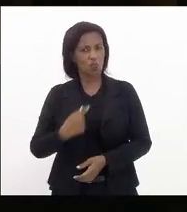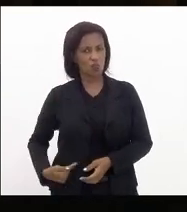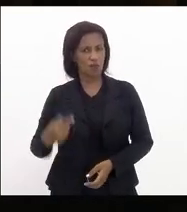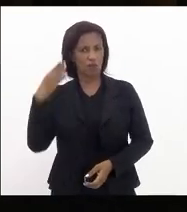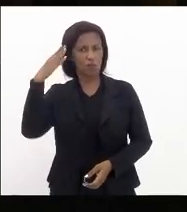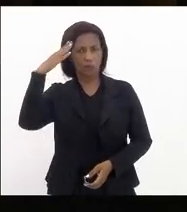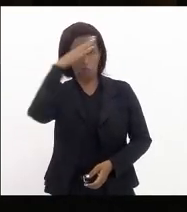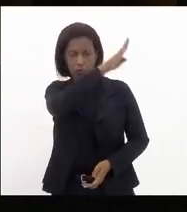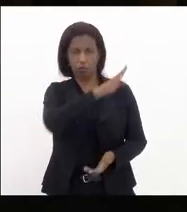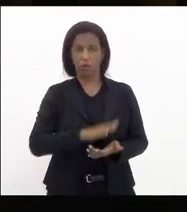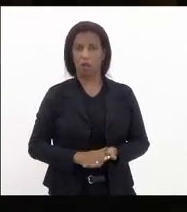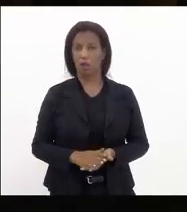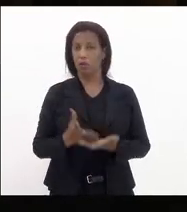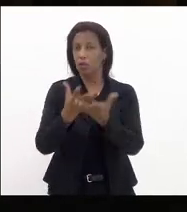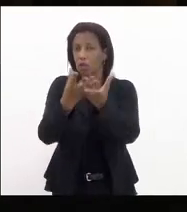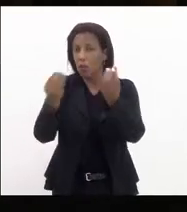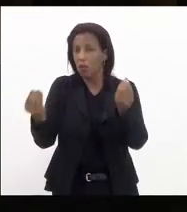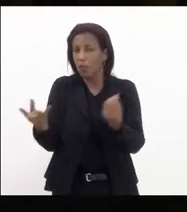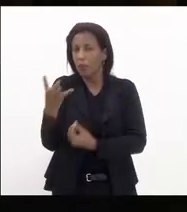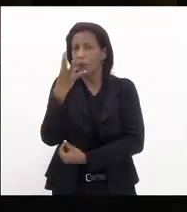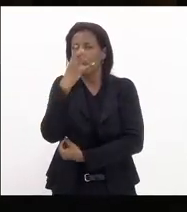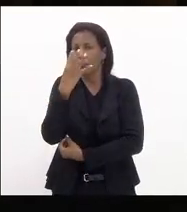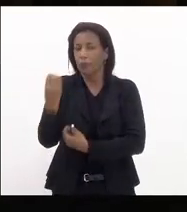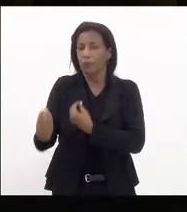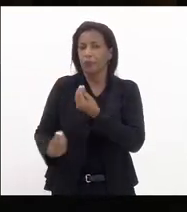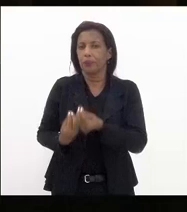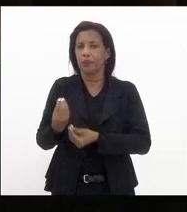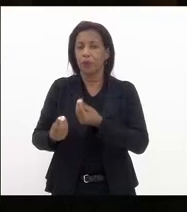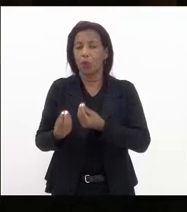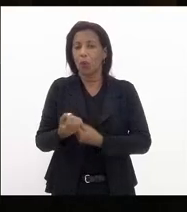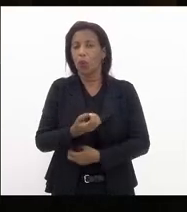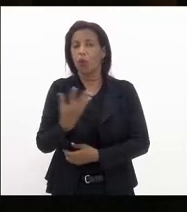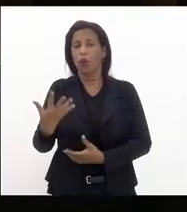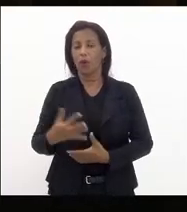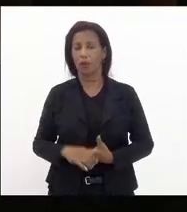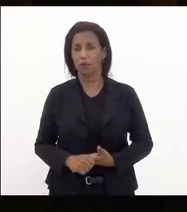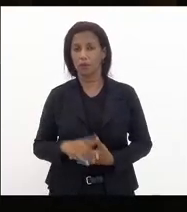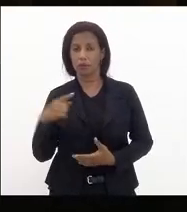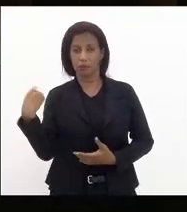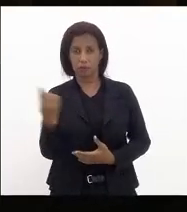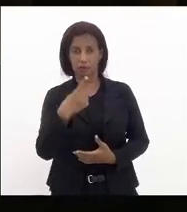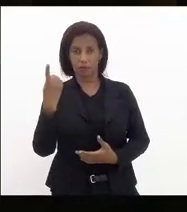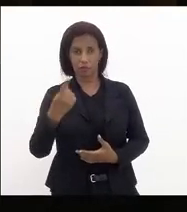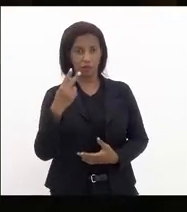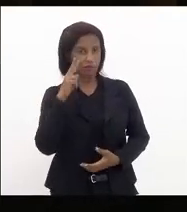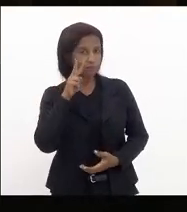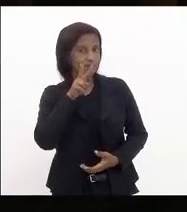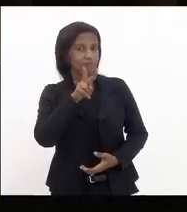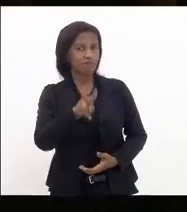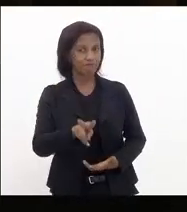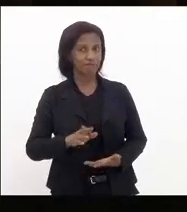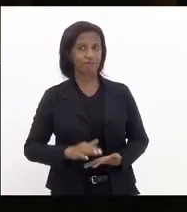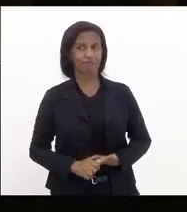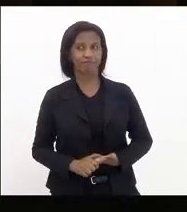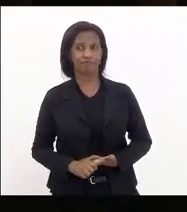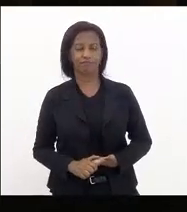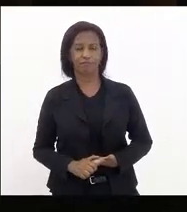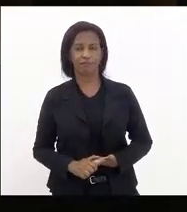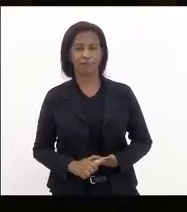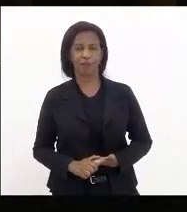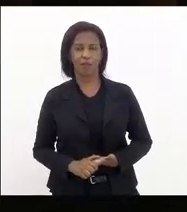então é muito impressionante o quanto que nós estamos vendo a